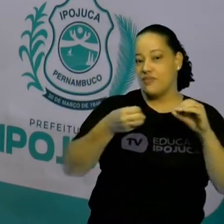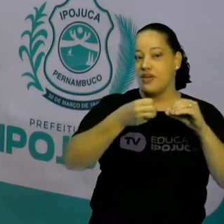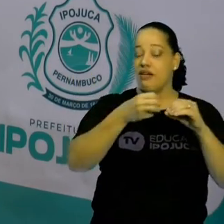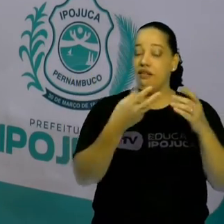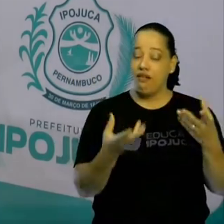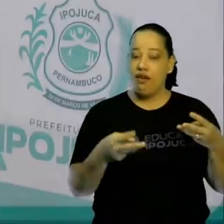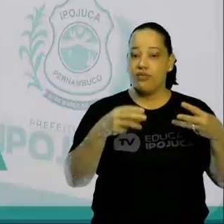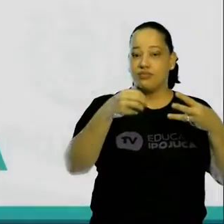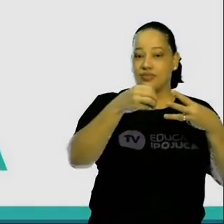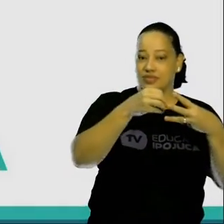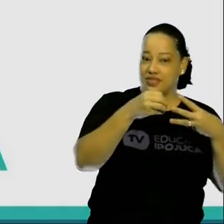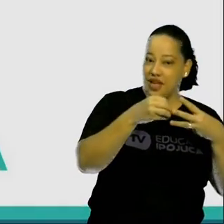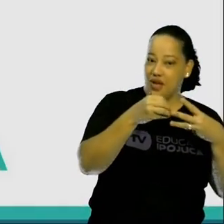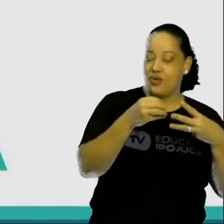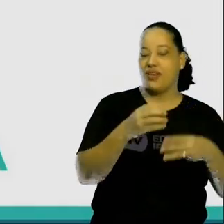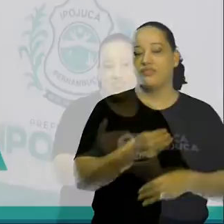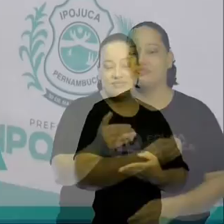vida.